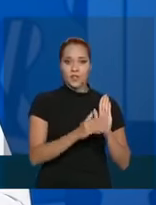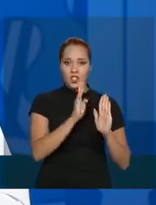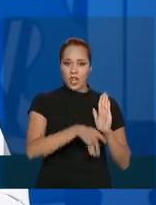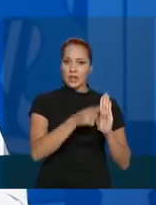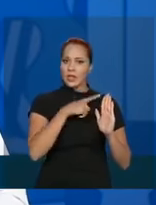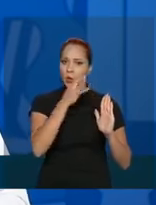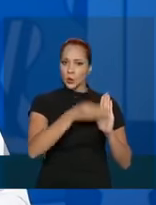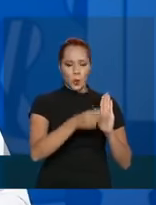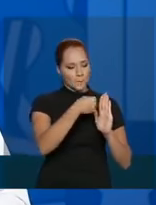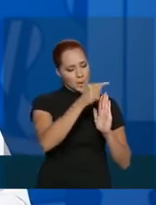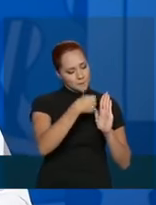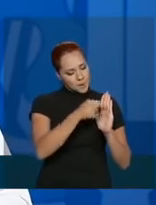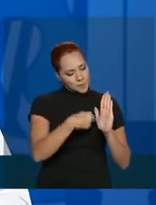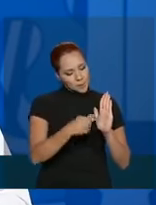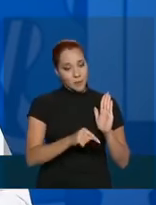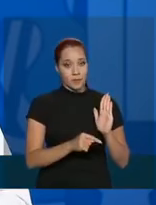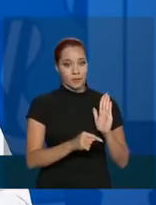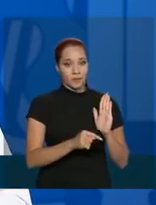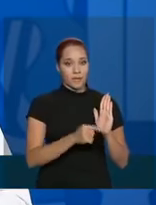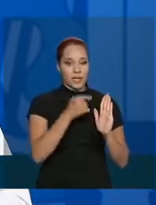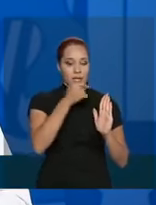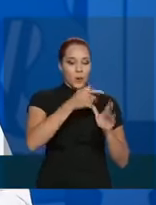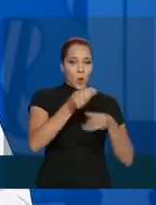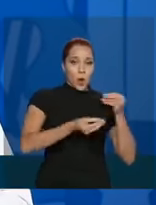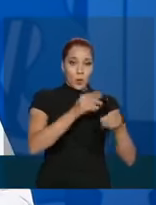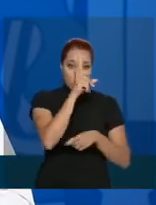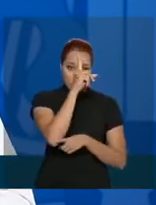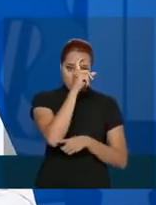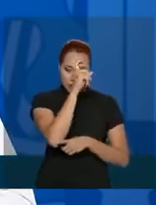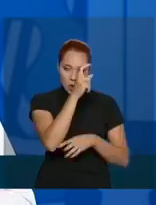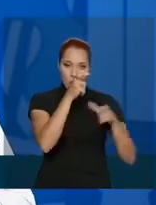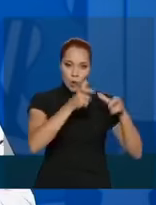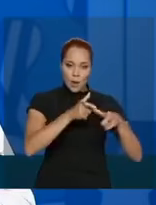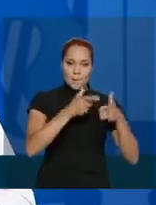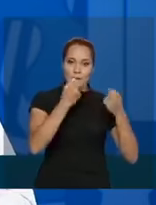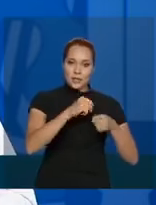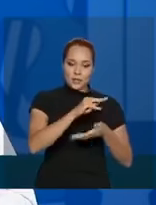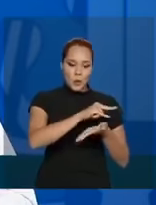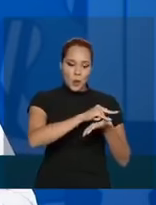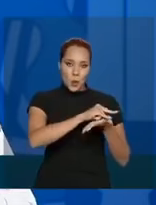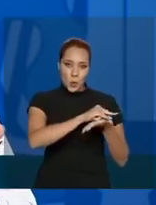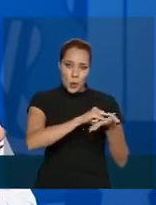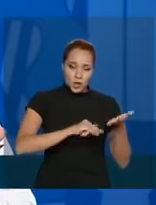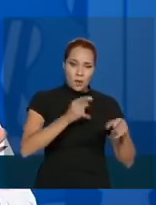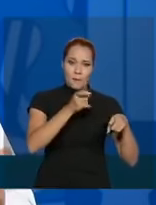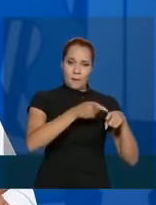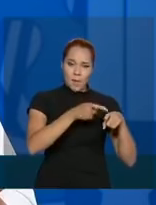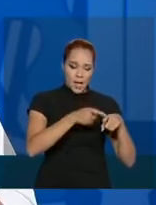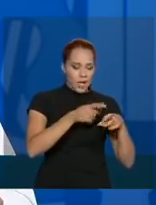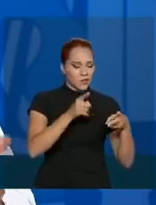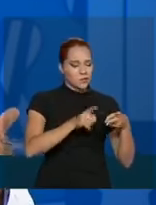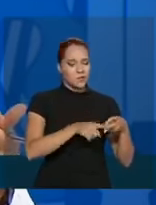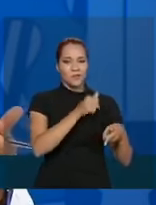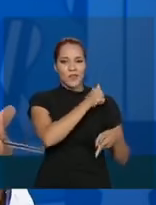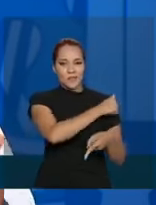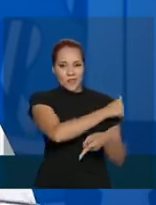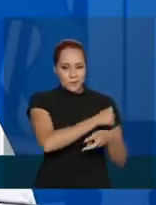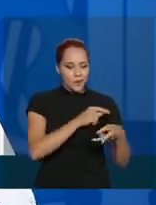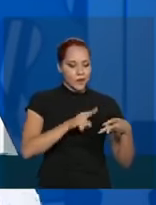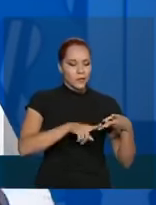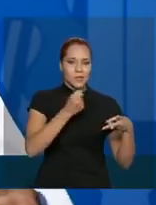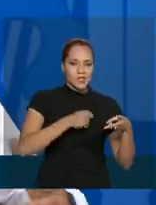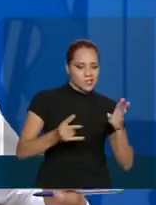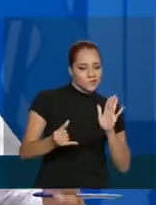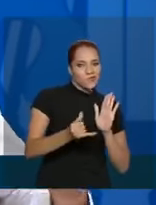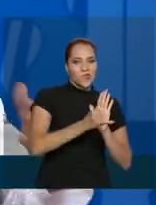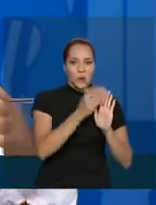Como o hospital, o local, ele tem que contratar médico, tem que contratar enfermeiro, tem que colocar o respirador, tem